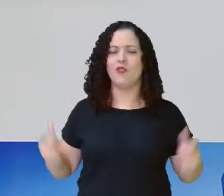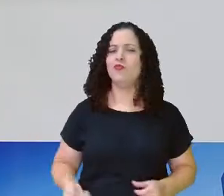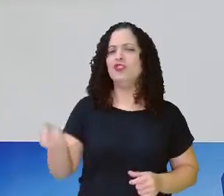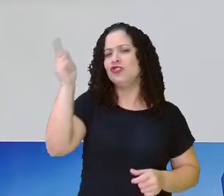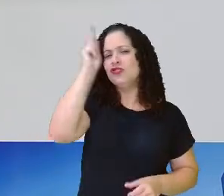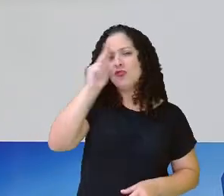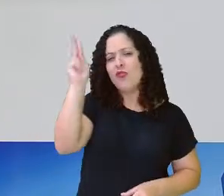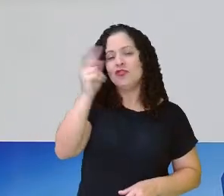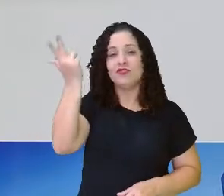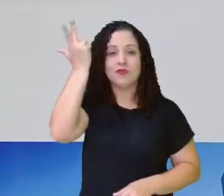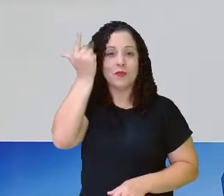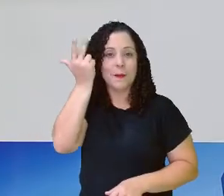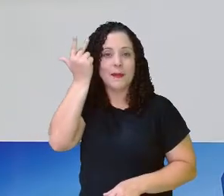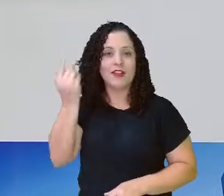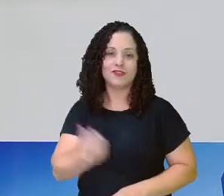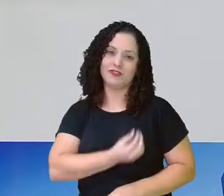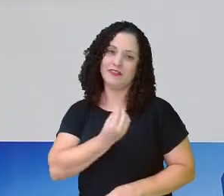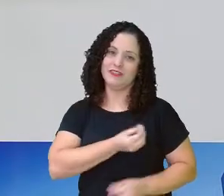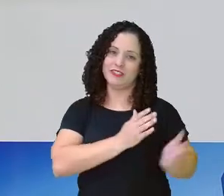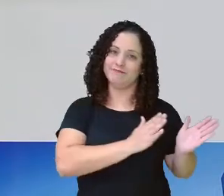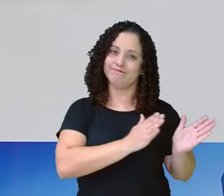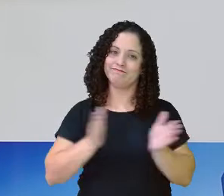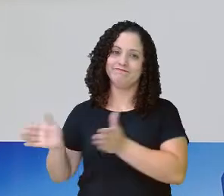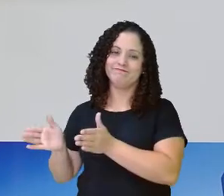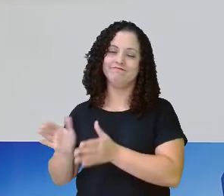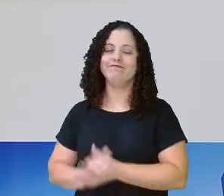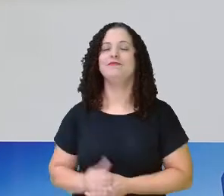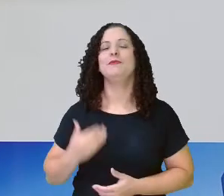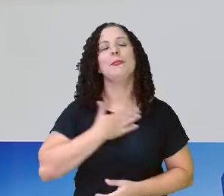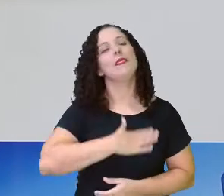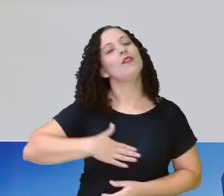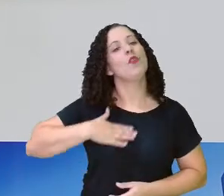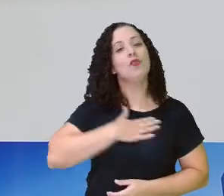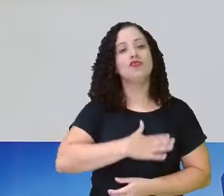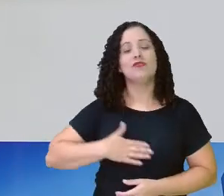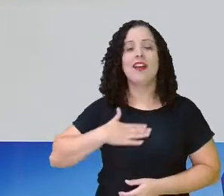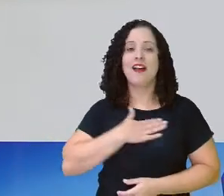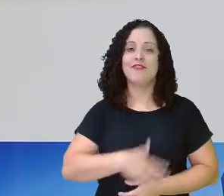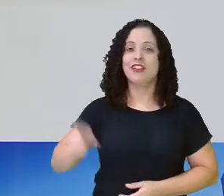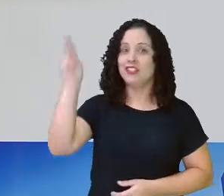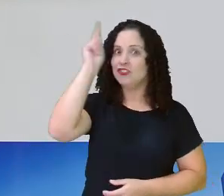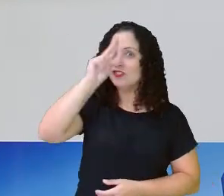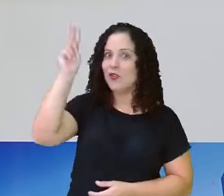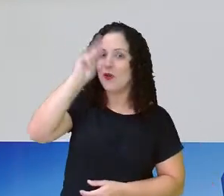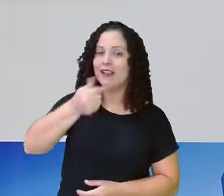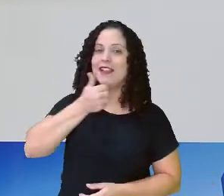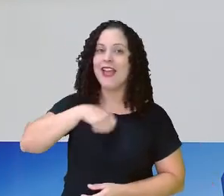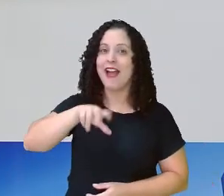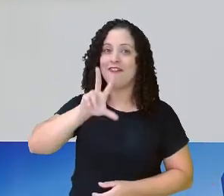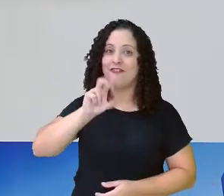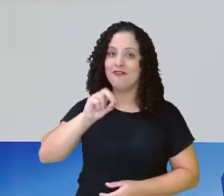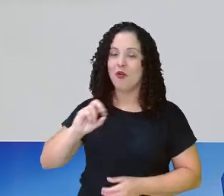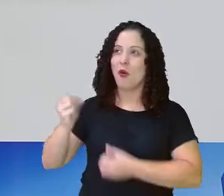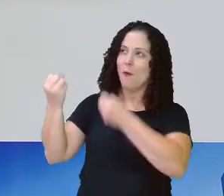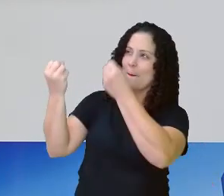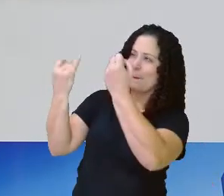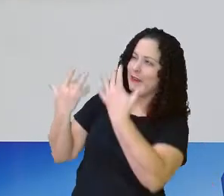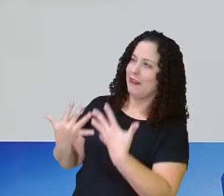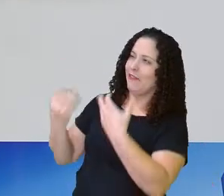dia a dia. Então, eu gostava, lembro que eu gostava muito, eu na minha infância, escutar histórias da minha avó. E eu ficava imaginando,